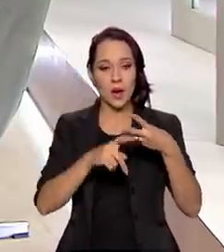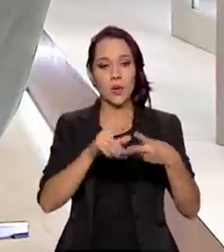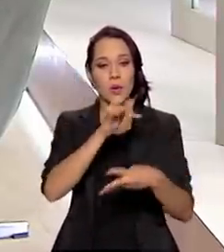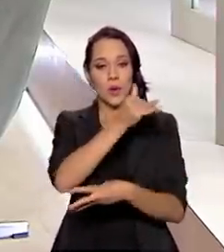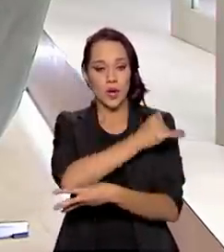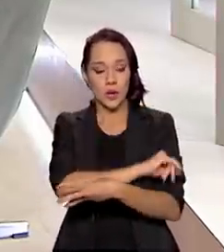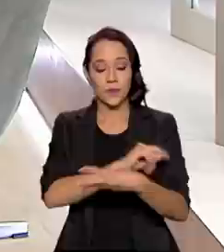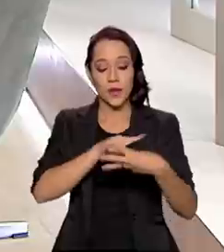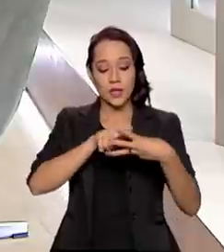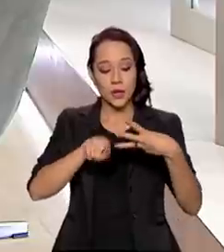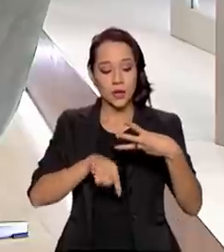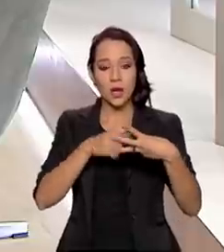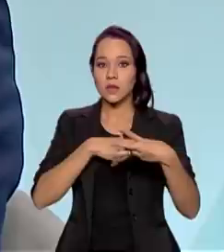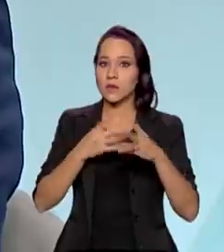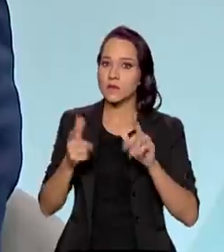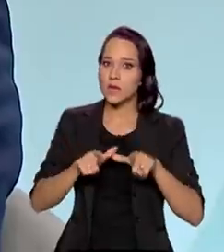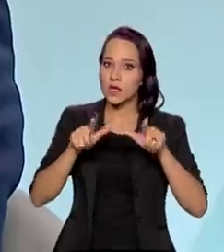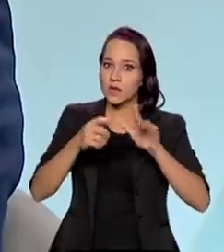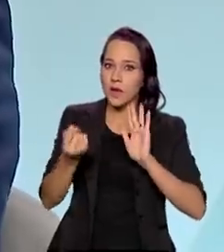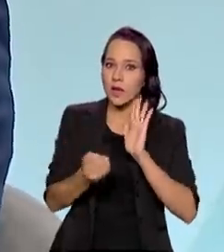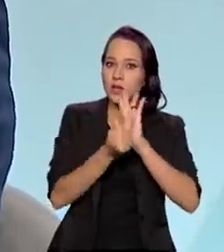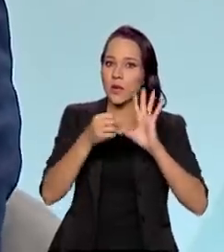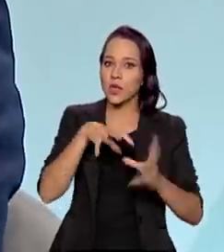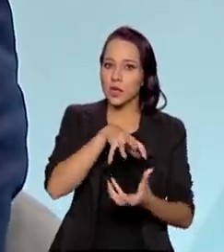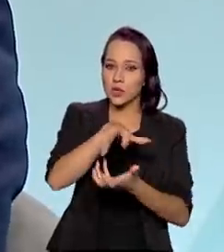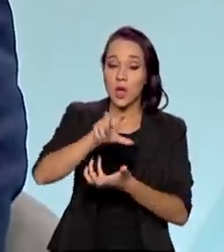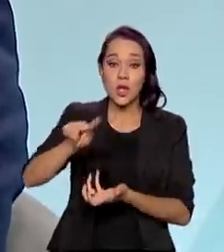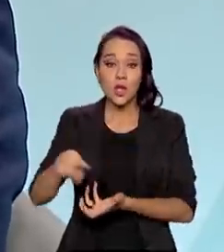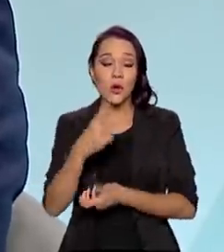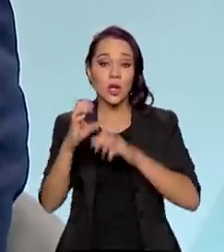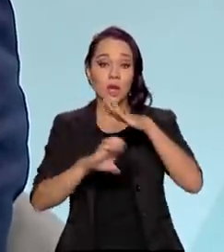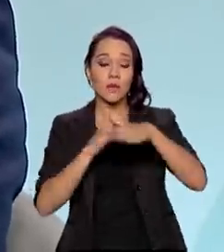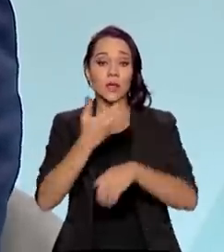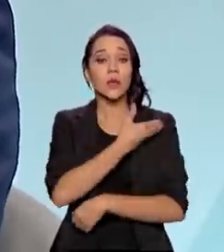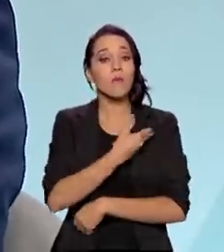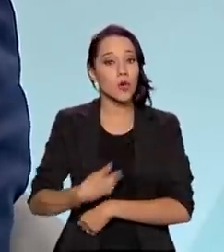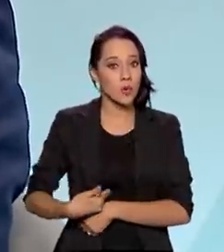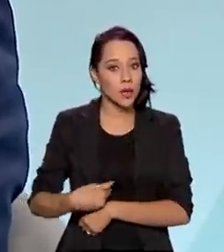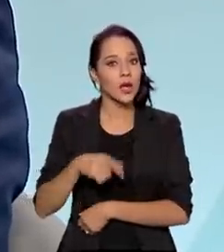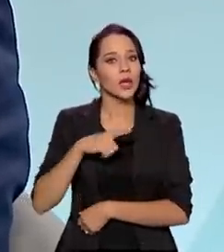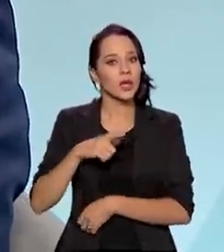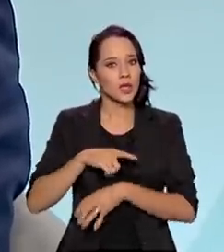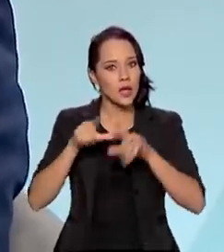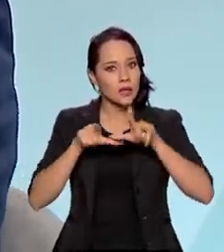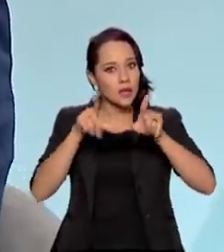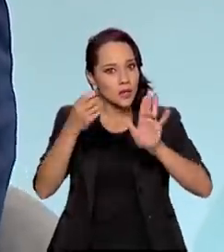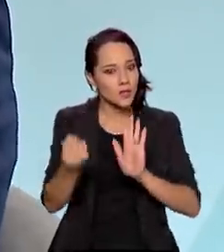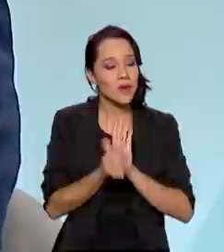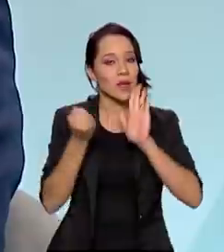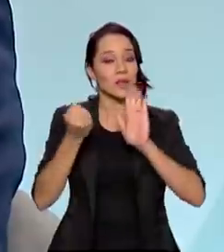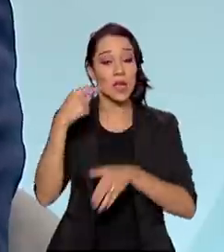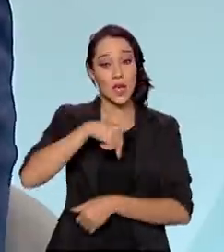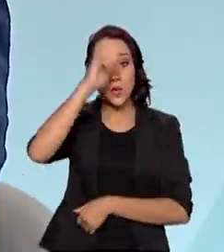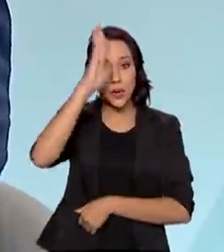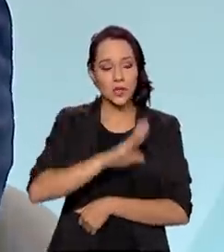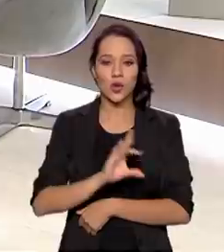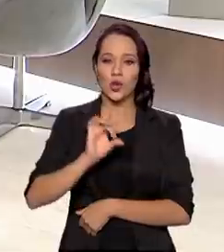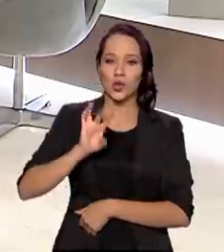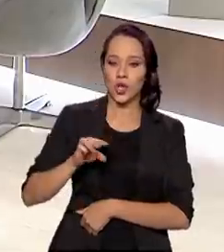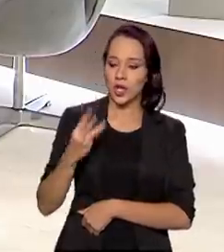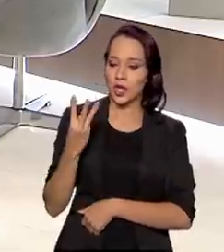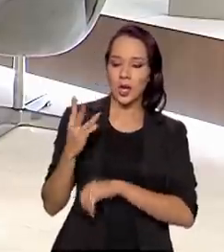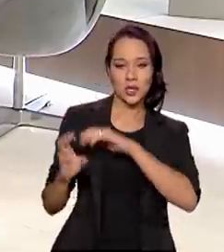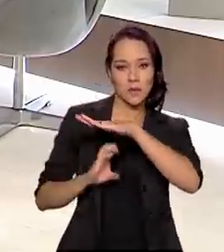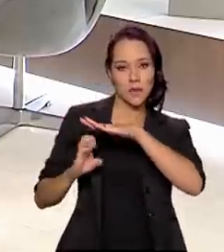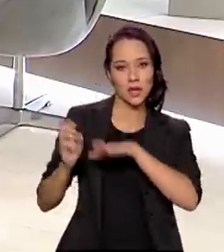data centers com certificação internacional, que é a única empresa pública que tem essa certificação. E aqui no Brasil, apenas 3